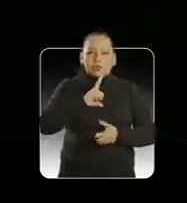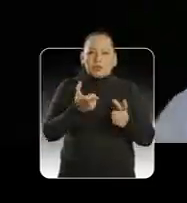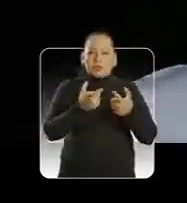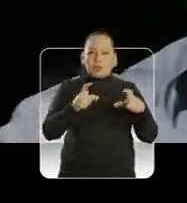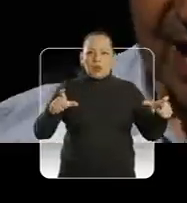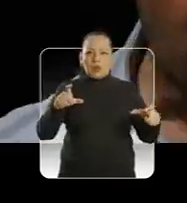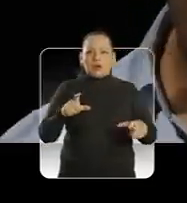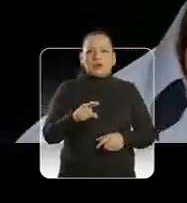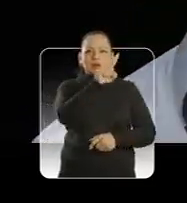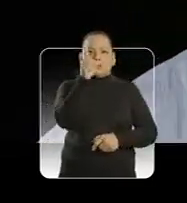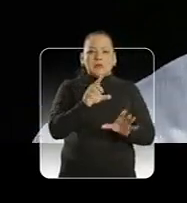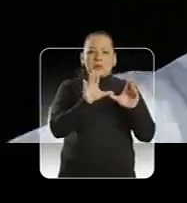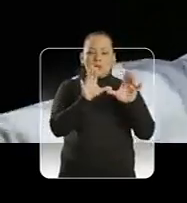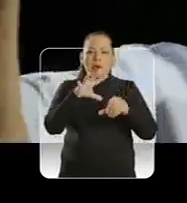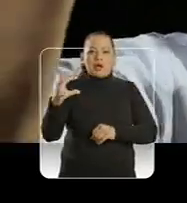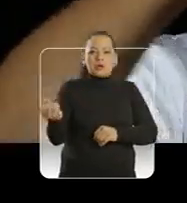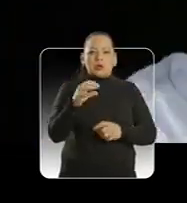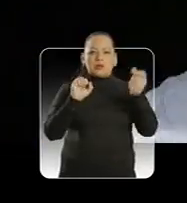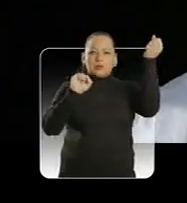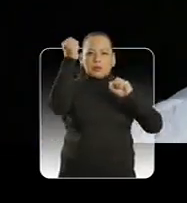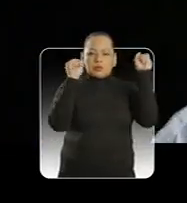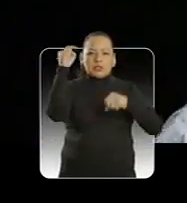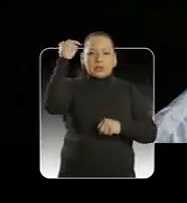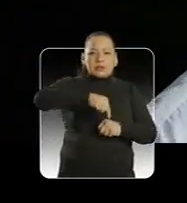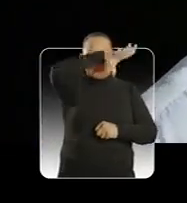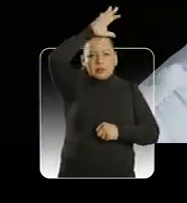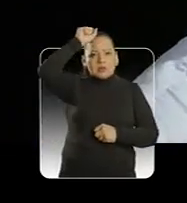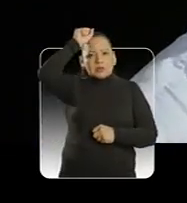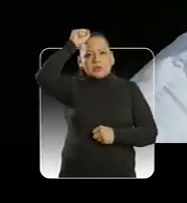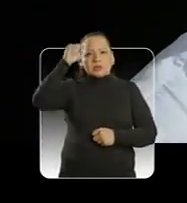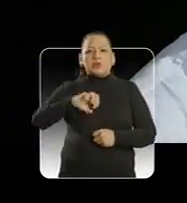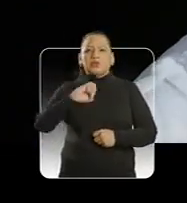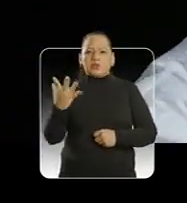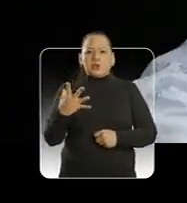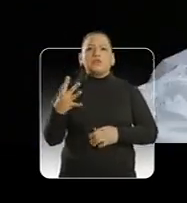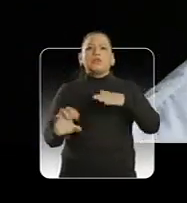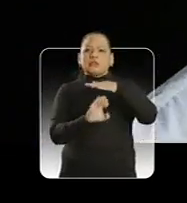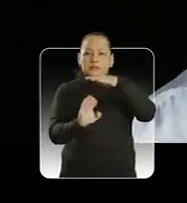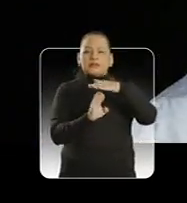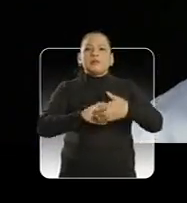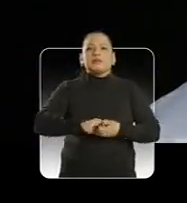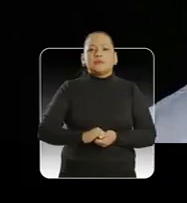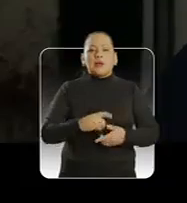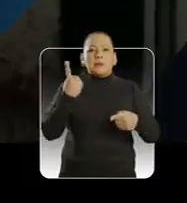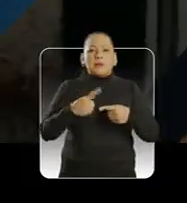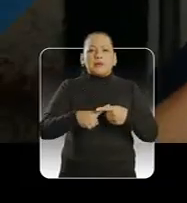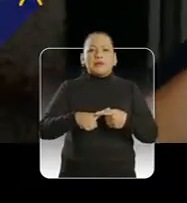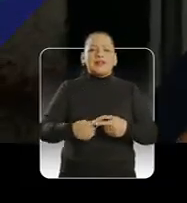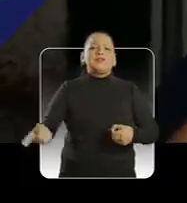você precisa continuar no Senado para ajudar o nosso povo.